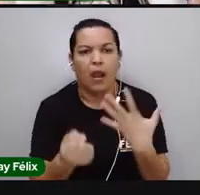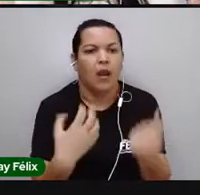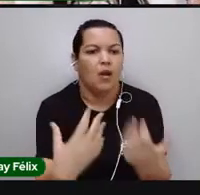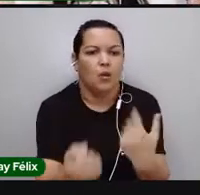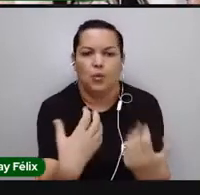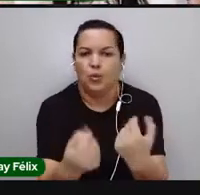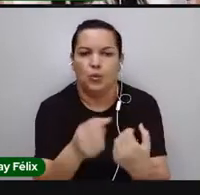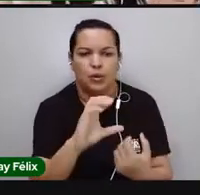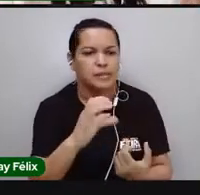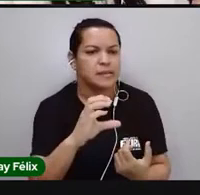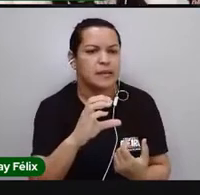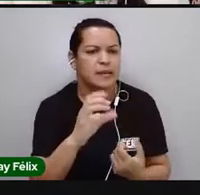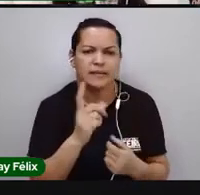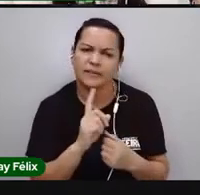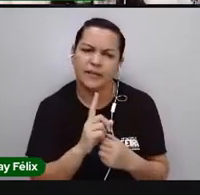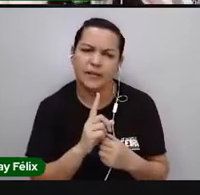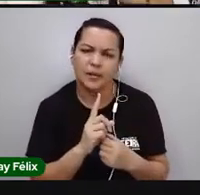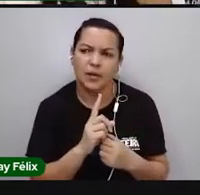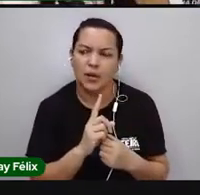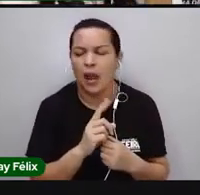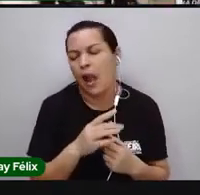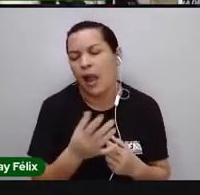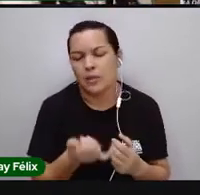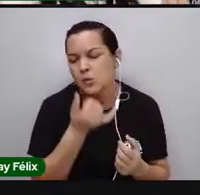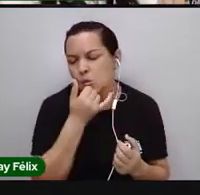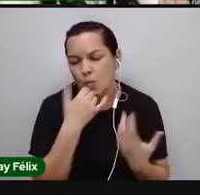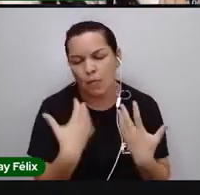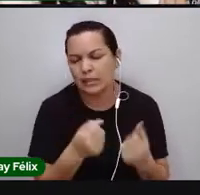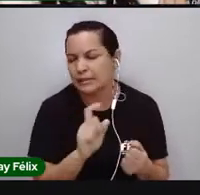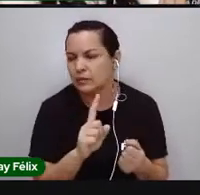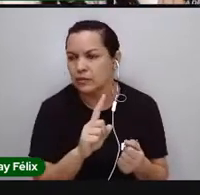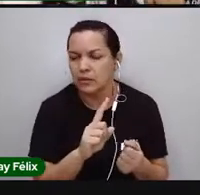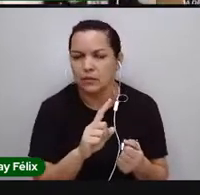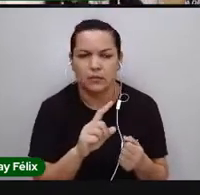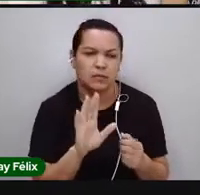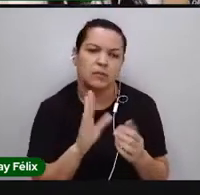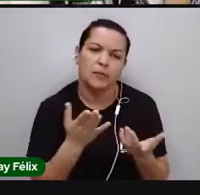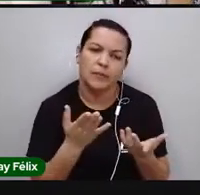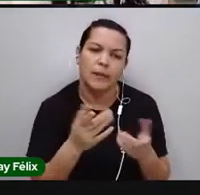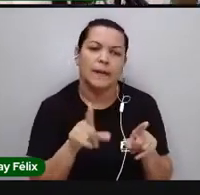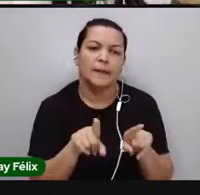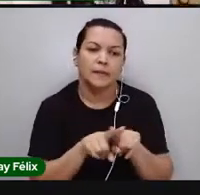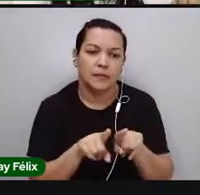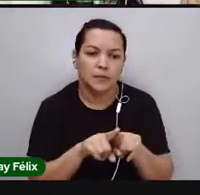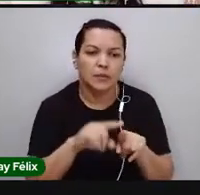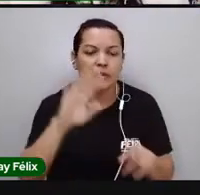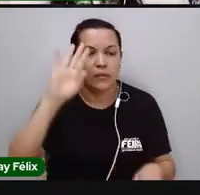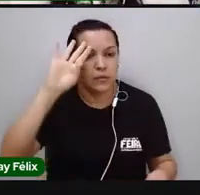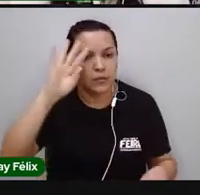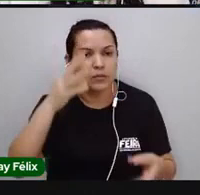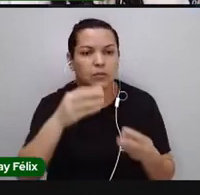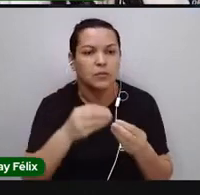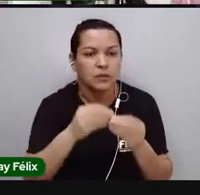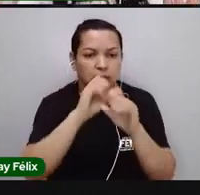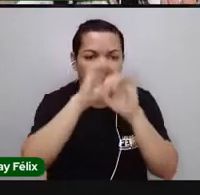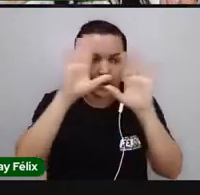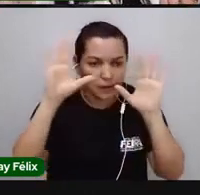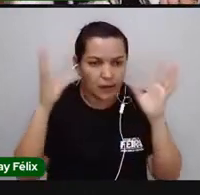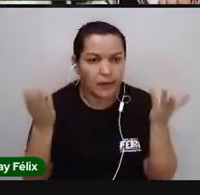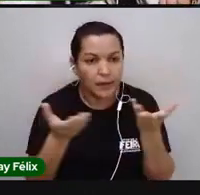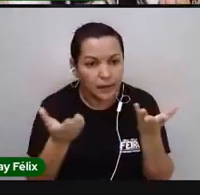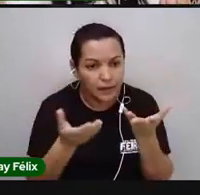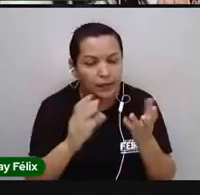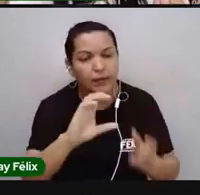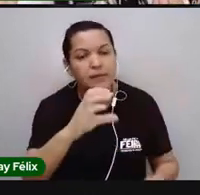ciência e nem discordar. gente precisa entender sobre o que a ciência está falando nesse momento e